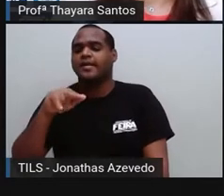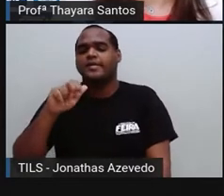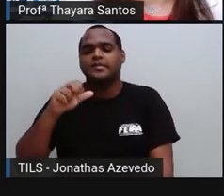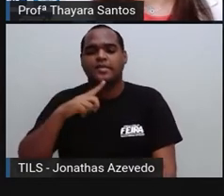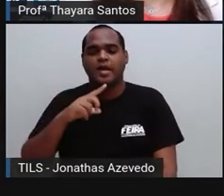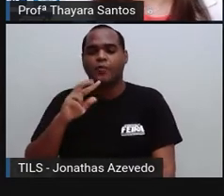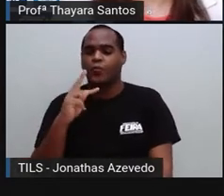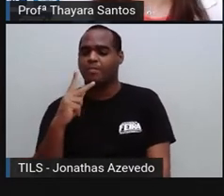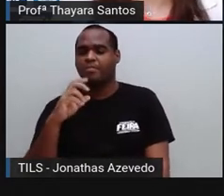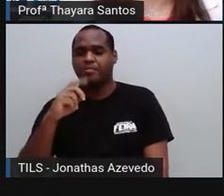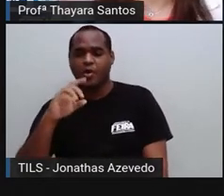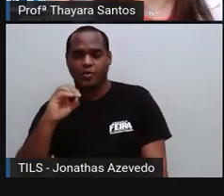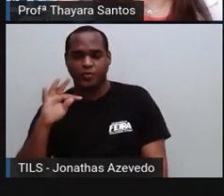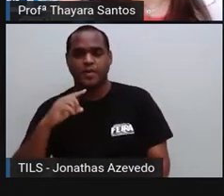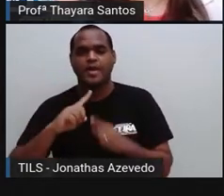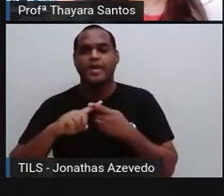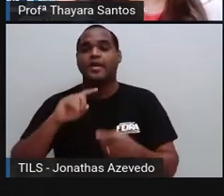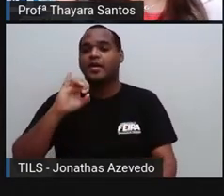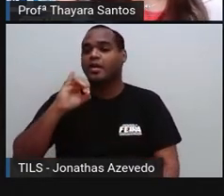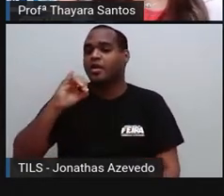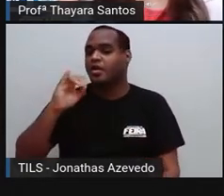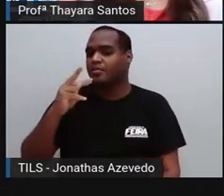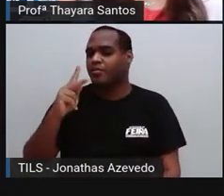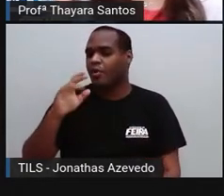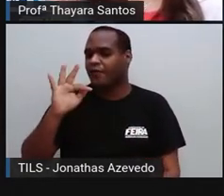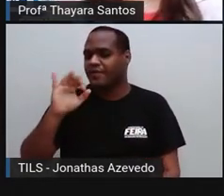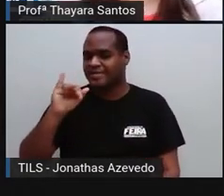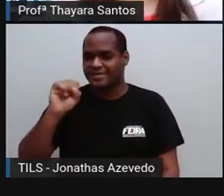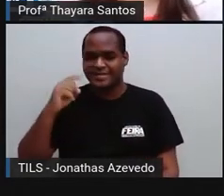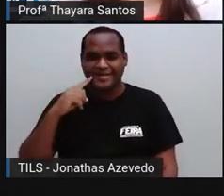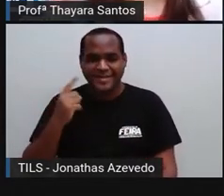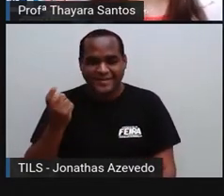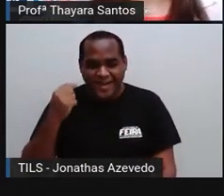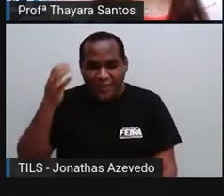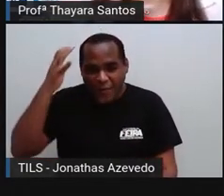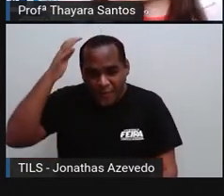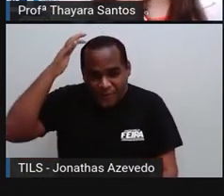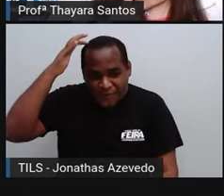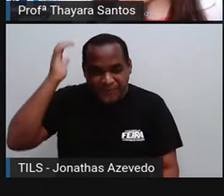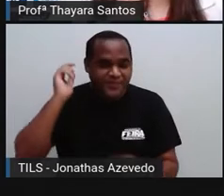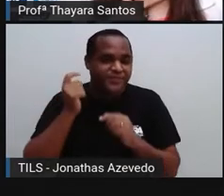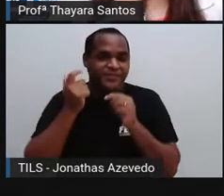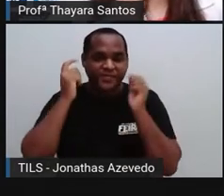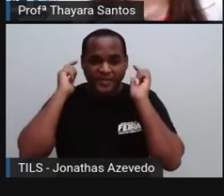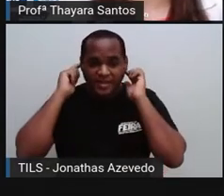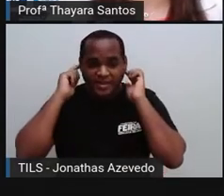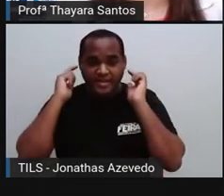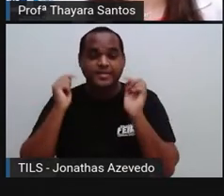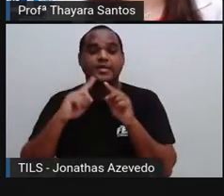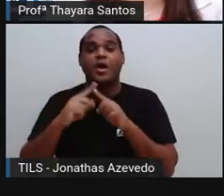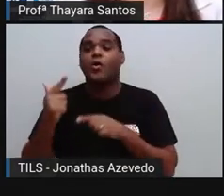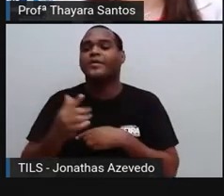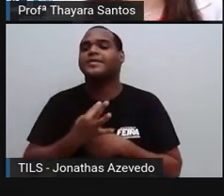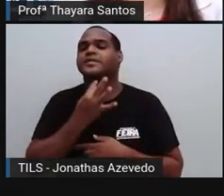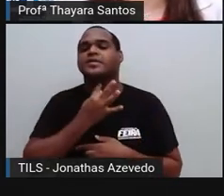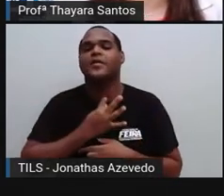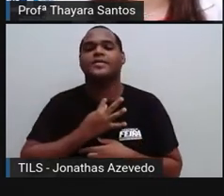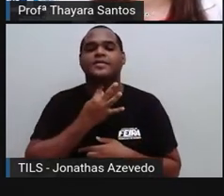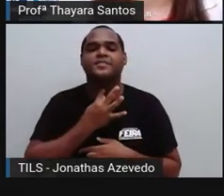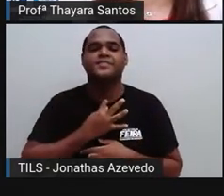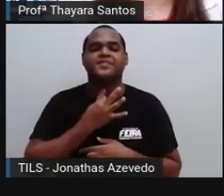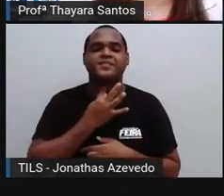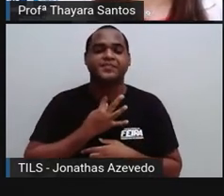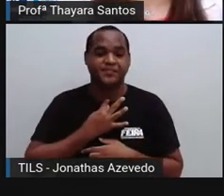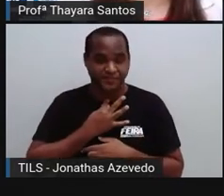hipotálamo, a hipófise, que é aquela glândulazinha que está lá no encéfalo, a tireoide, que é essa glândulazinha que está aqui.